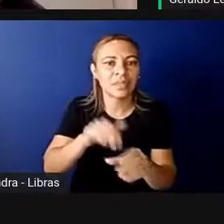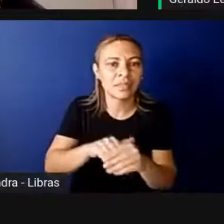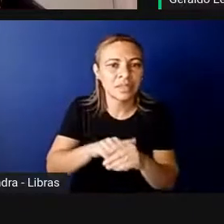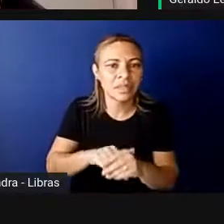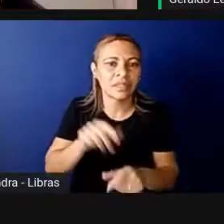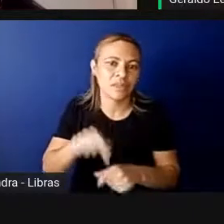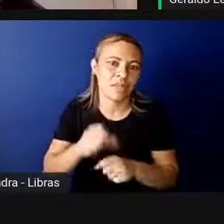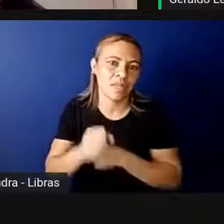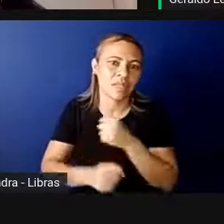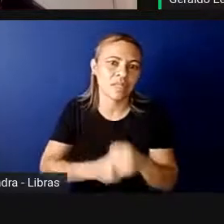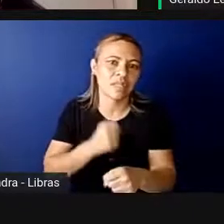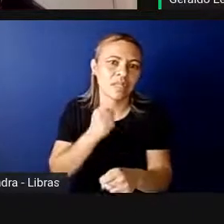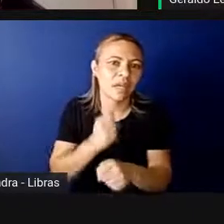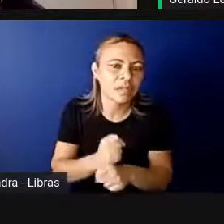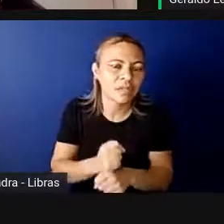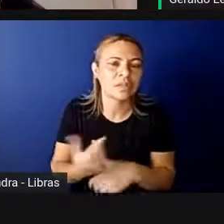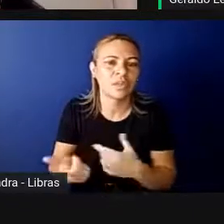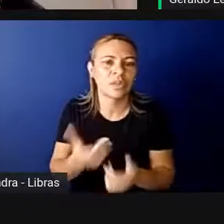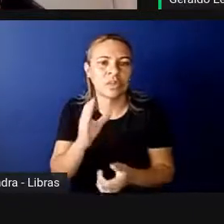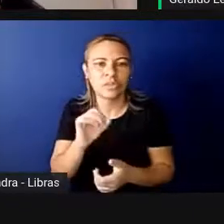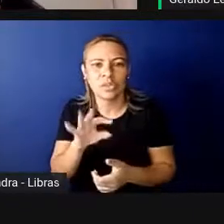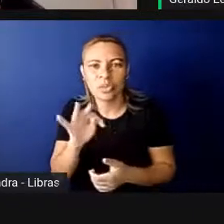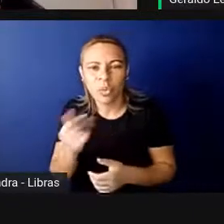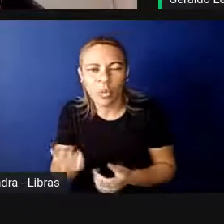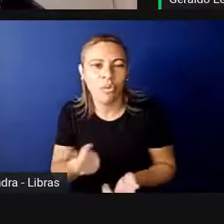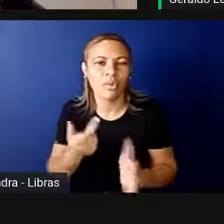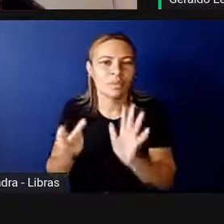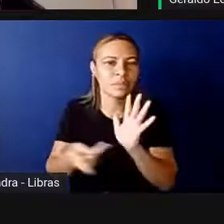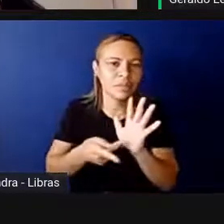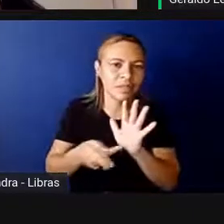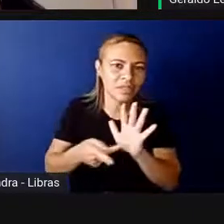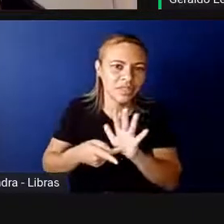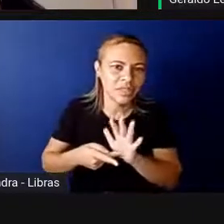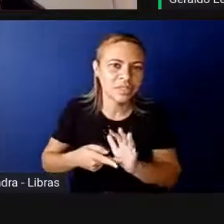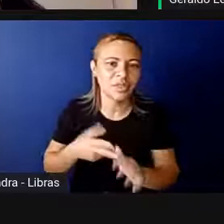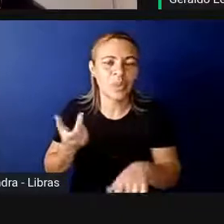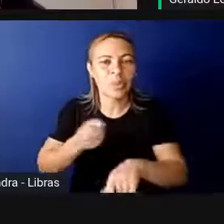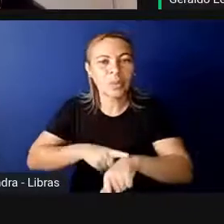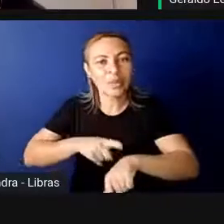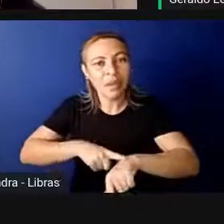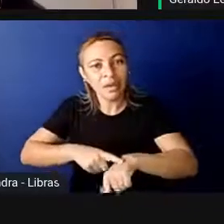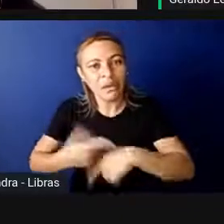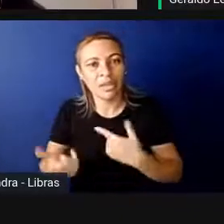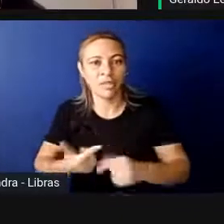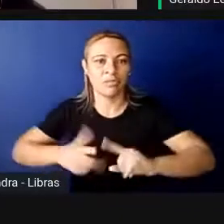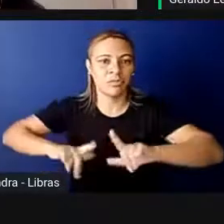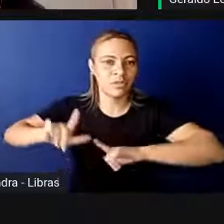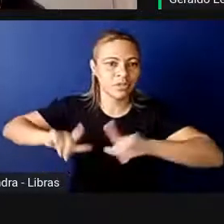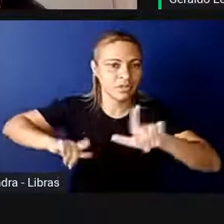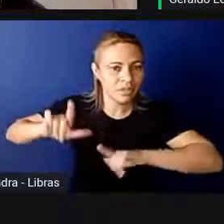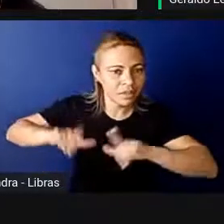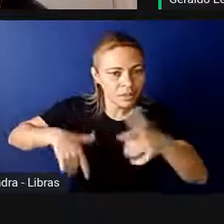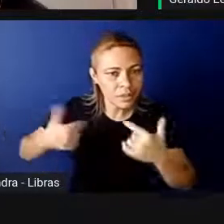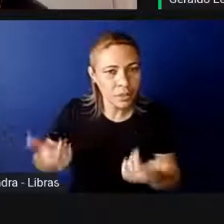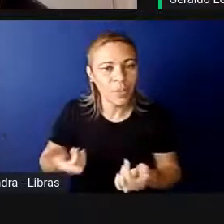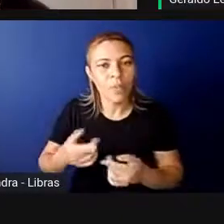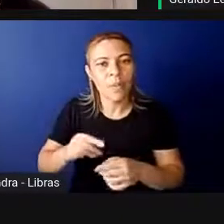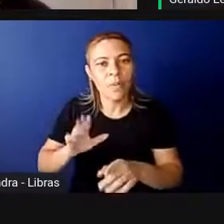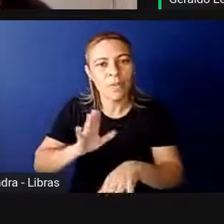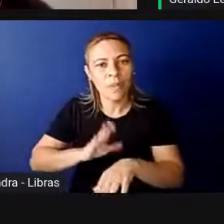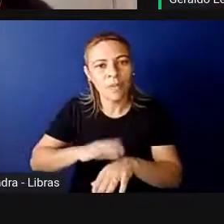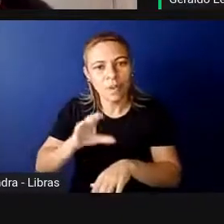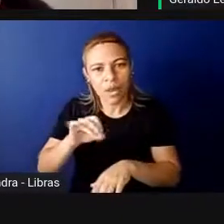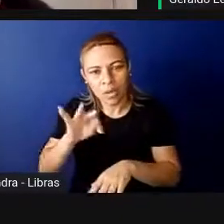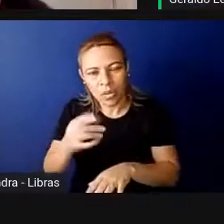da aplicação das cotas partidárias, do tempo de televisão e das cotas do fundo